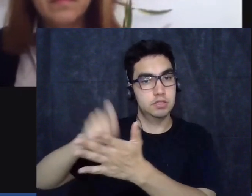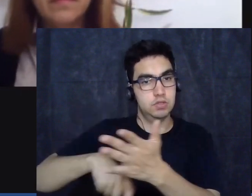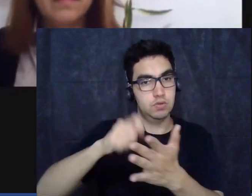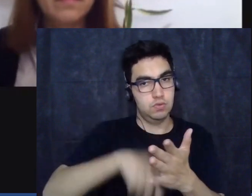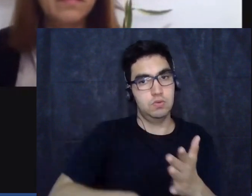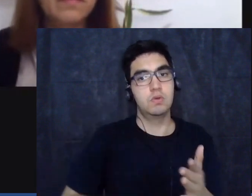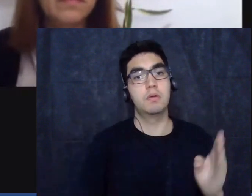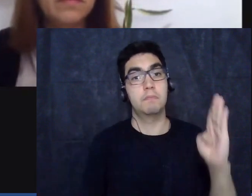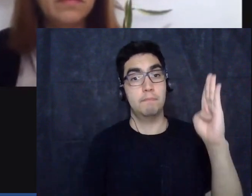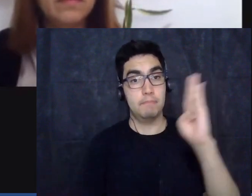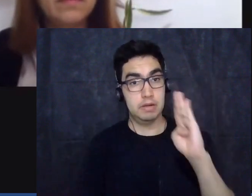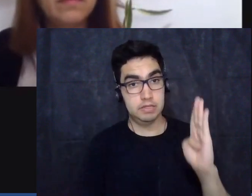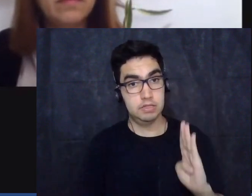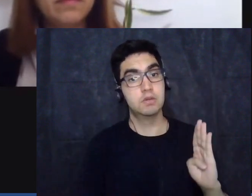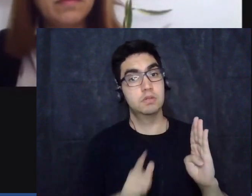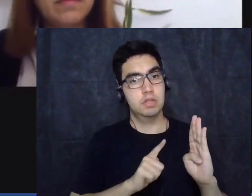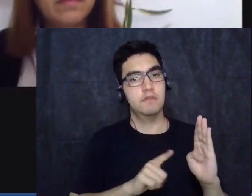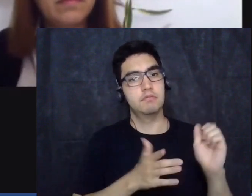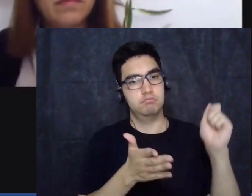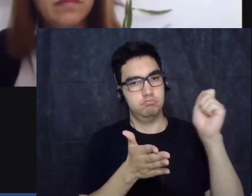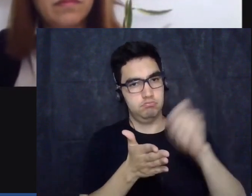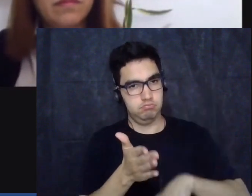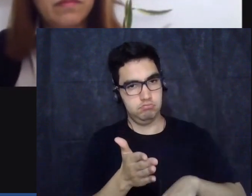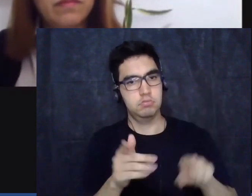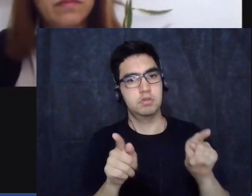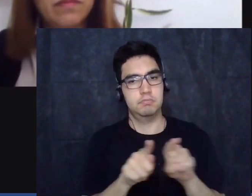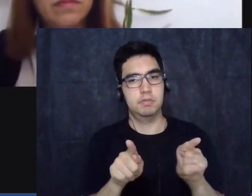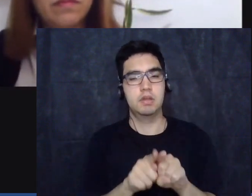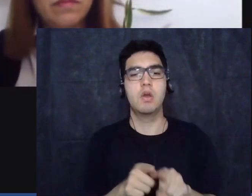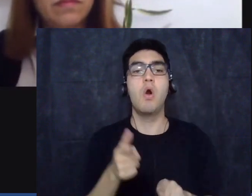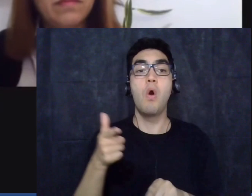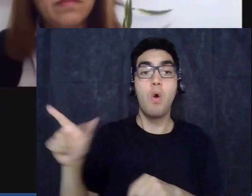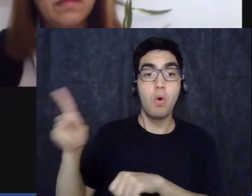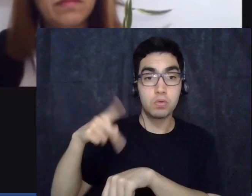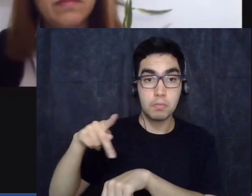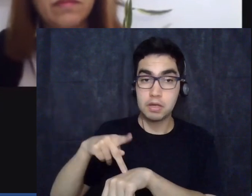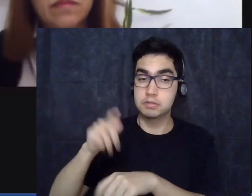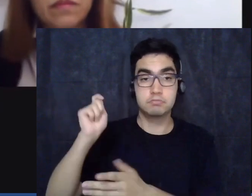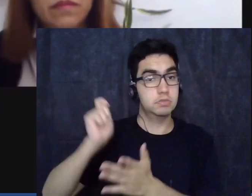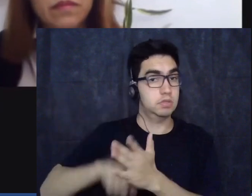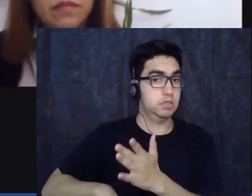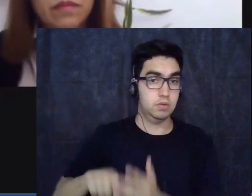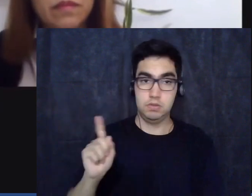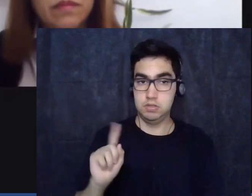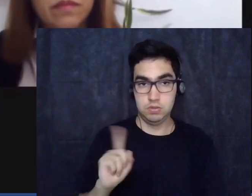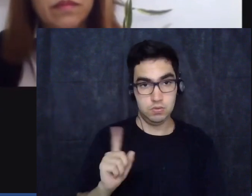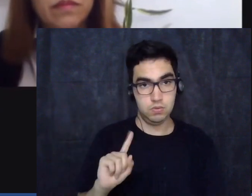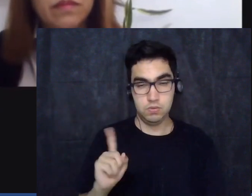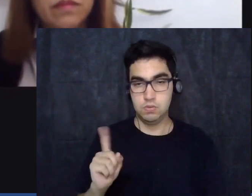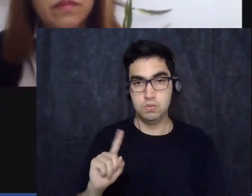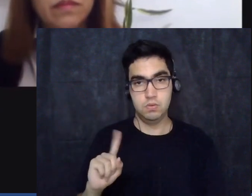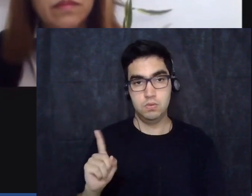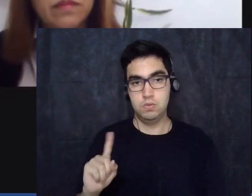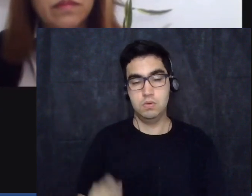foi uma assinatura mais recente muitos países não assinaram algumas questões né